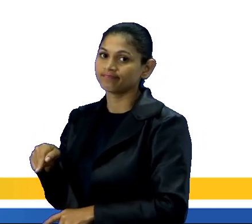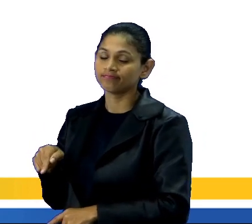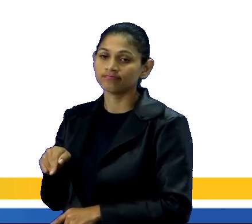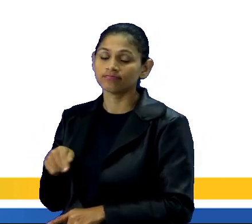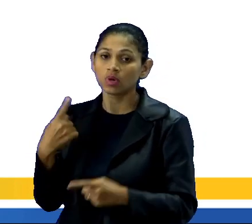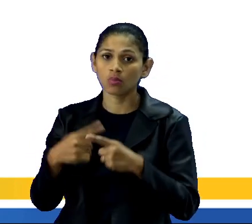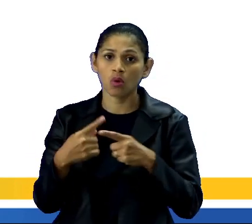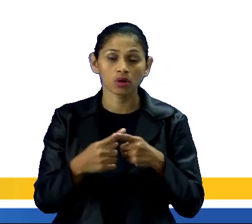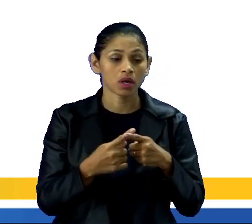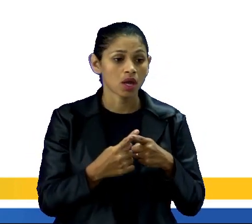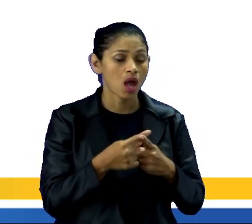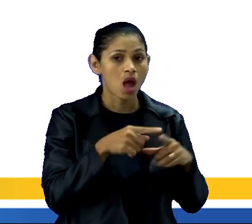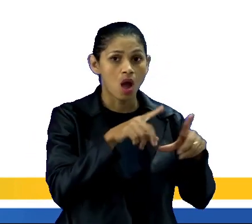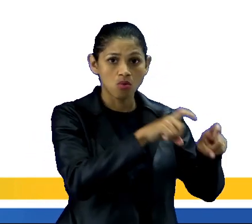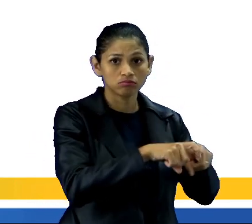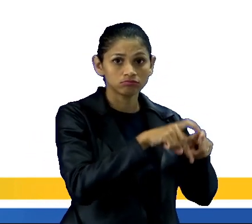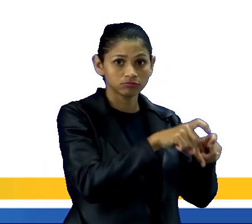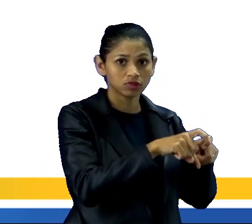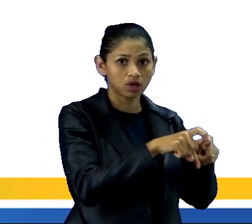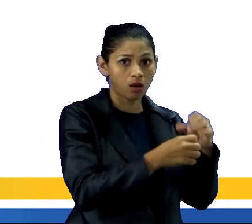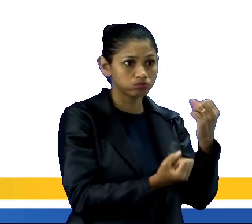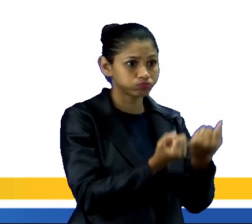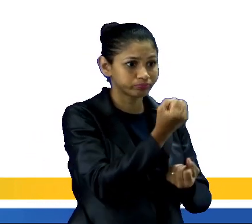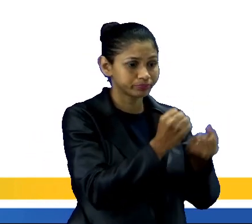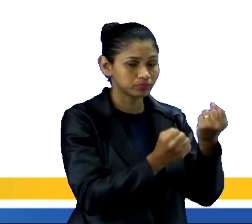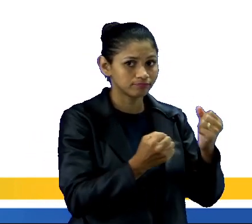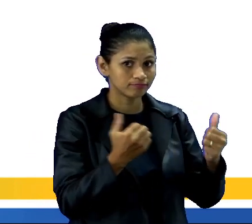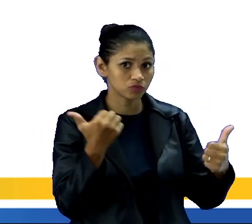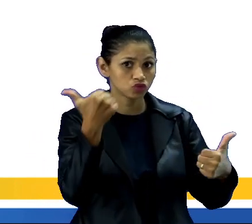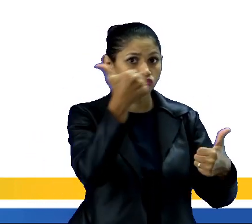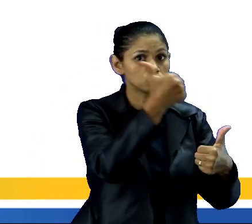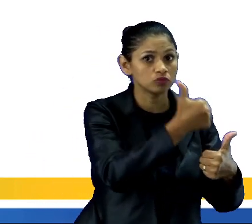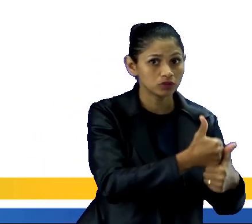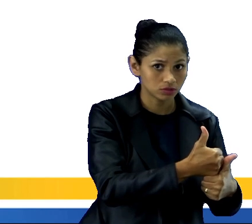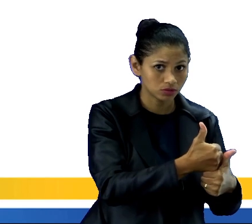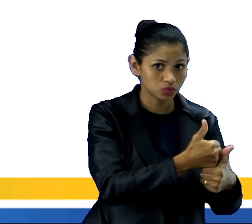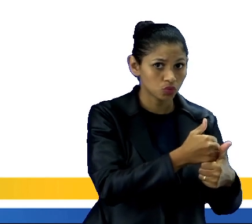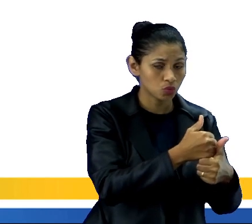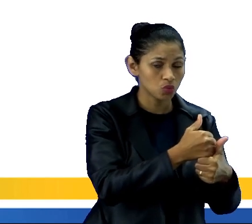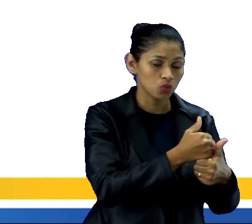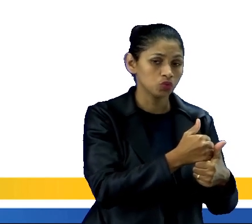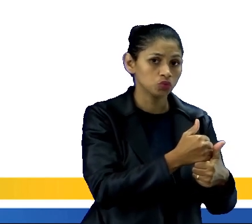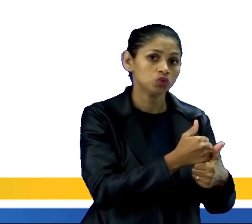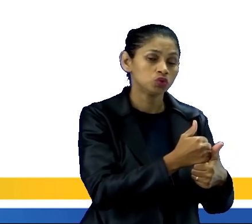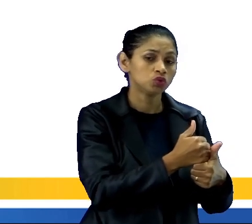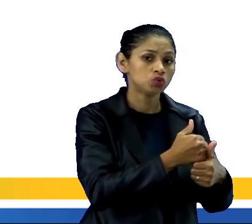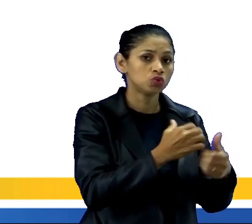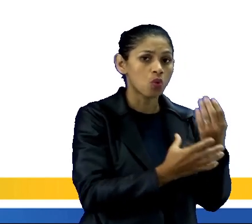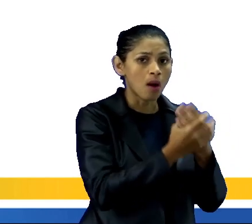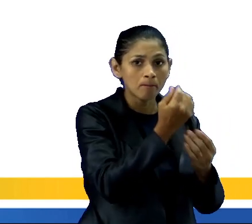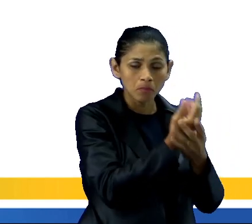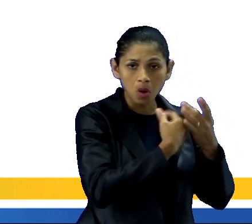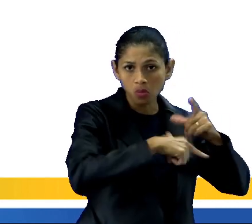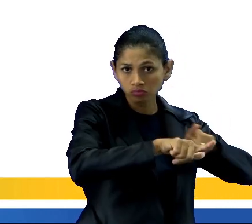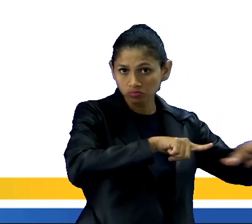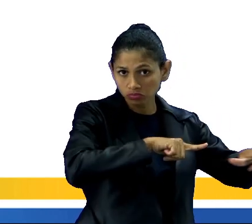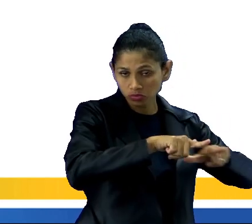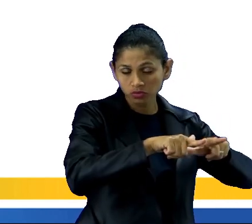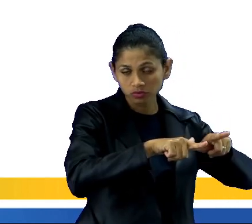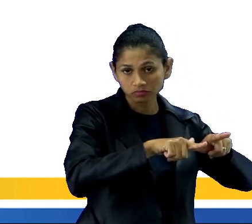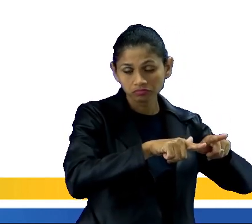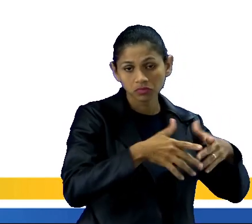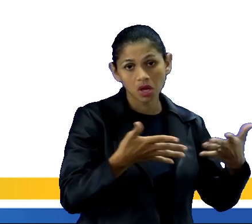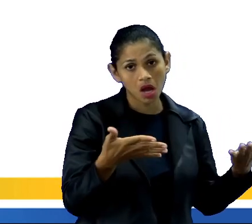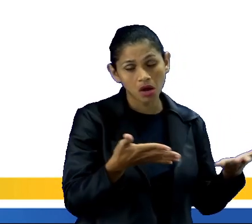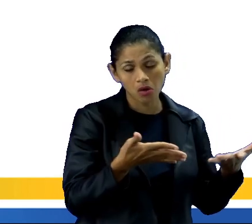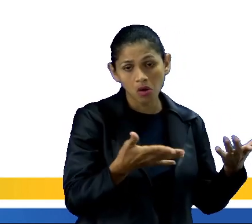mecanizado, os trabalhadores que antes, né, tinham utilidade, antes eles precisavam deles, né, se agora já tem